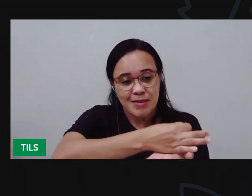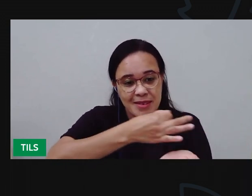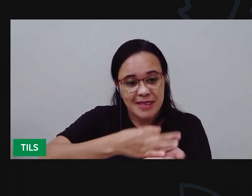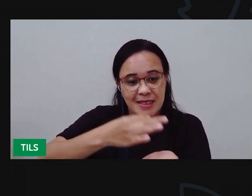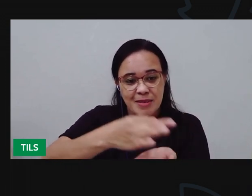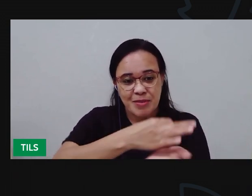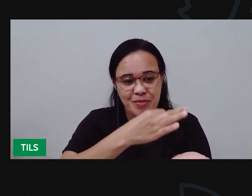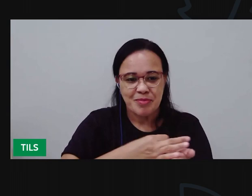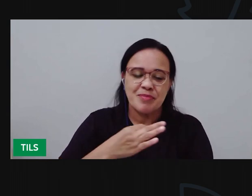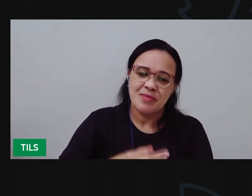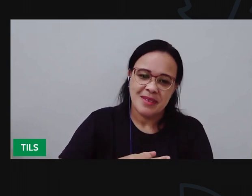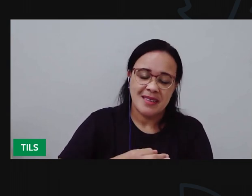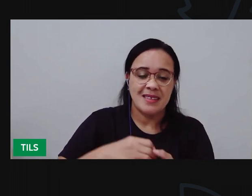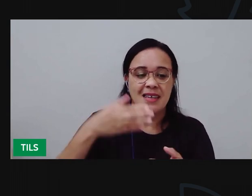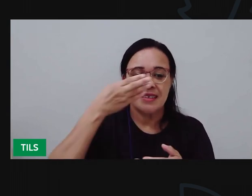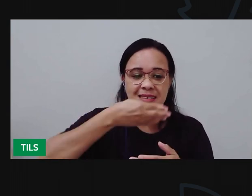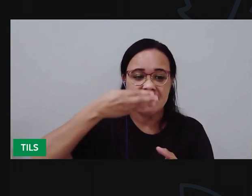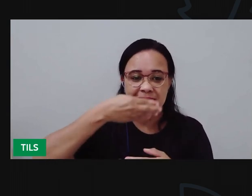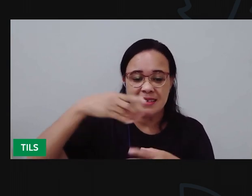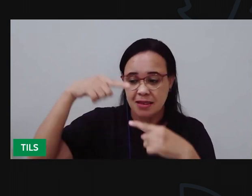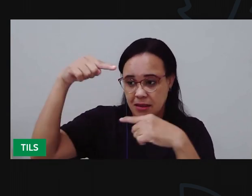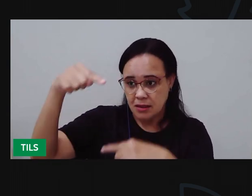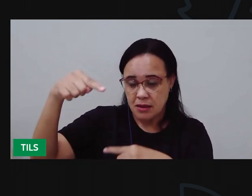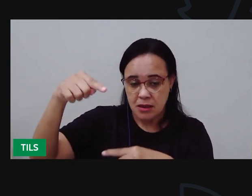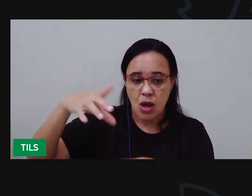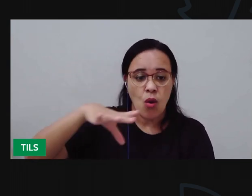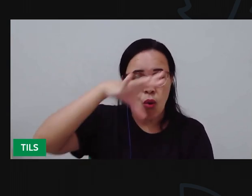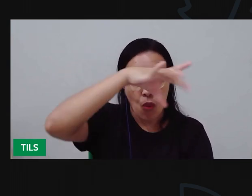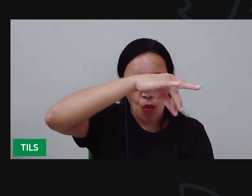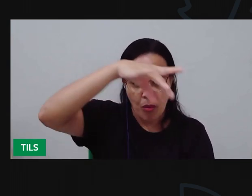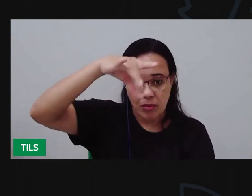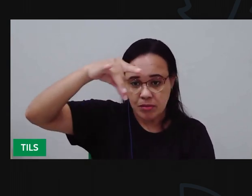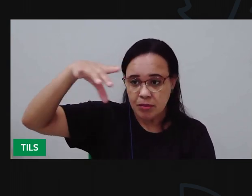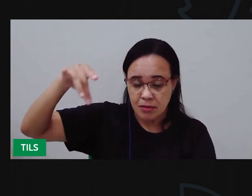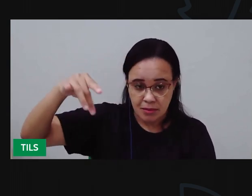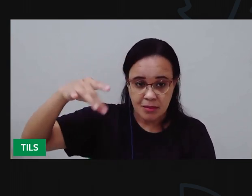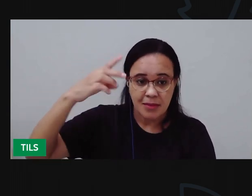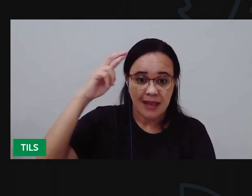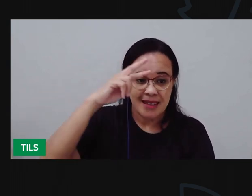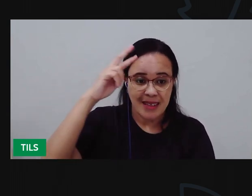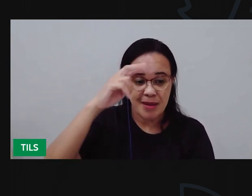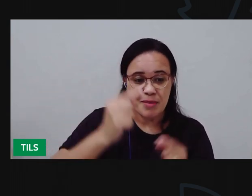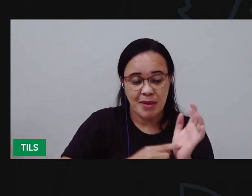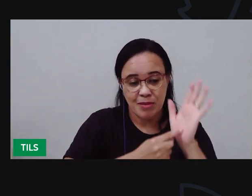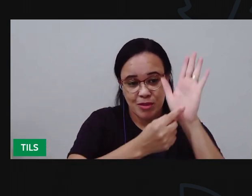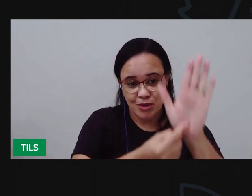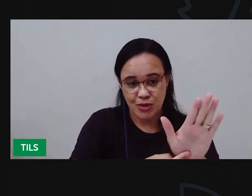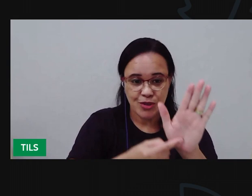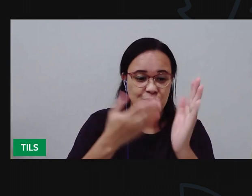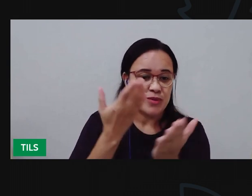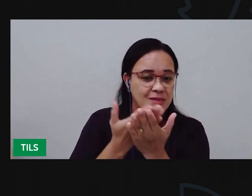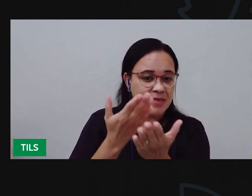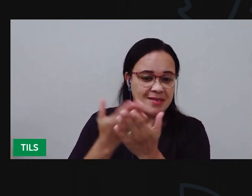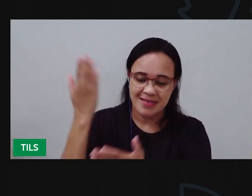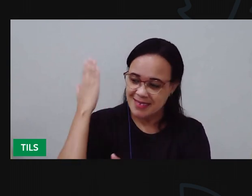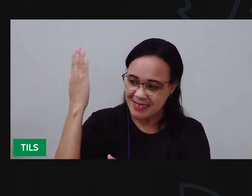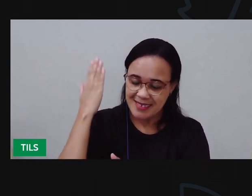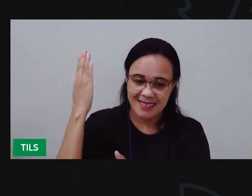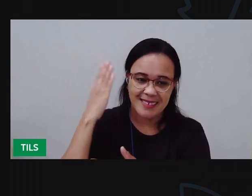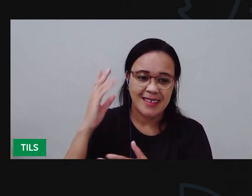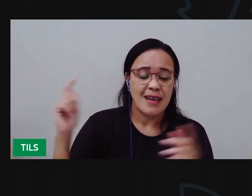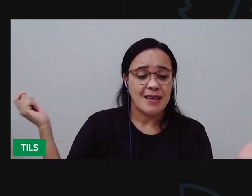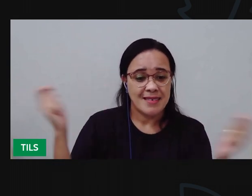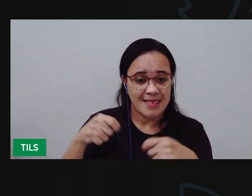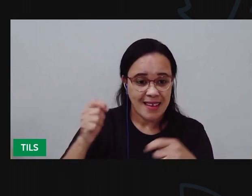pregador, palito de picolé, como eu já mostrei em outra aula, para conseguir resolver aí os problemas,